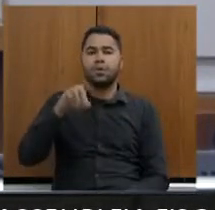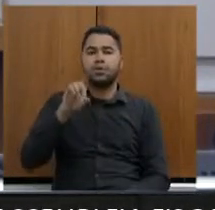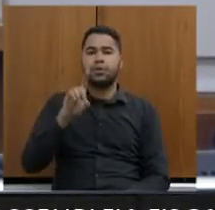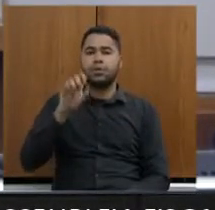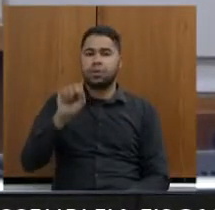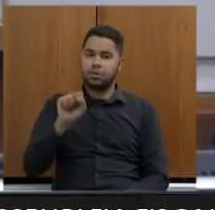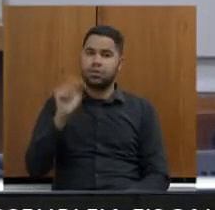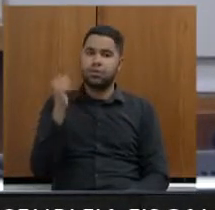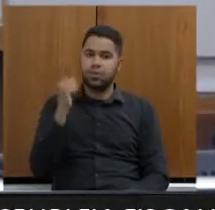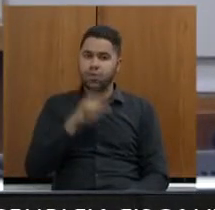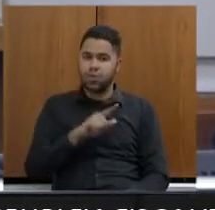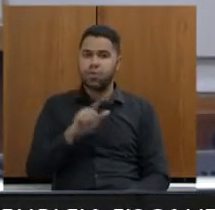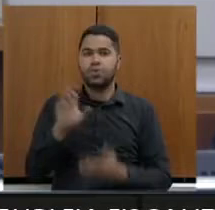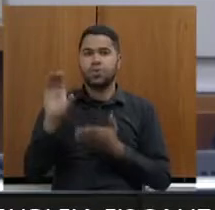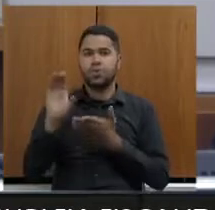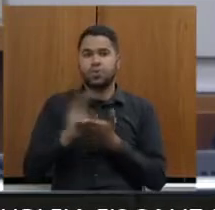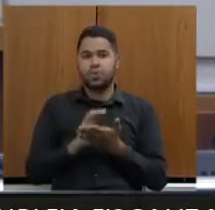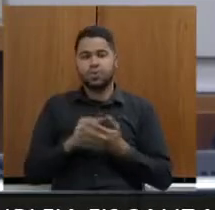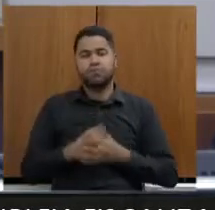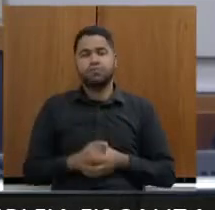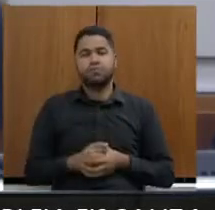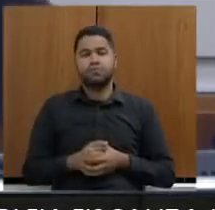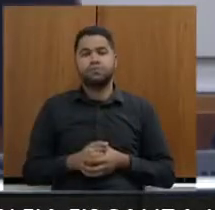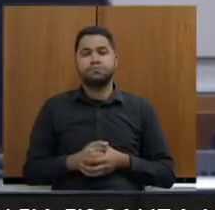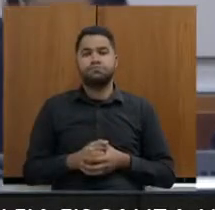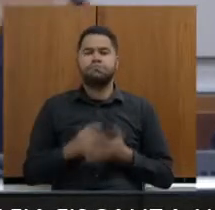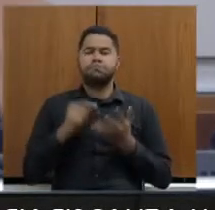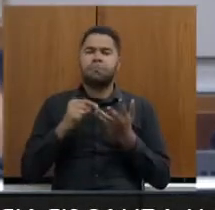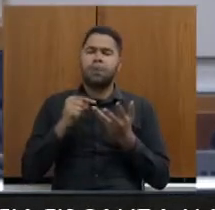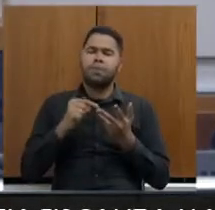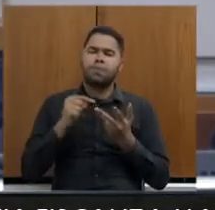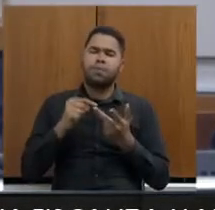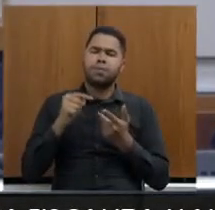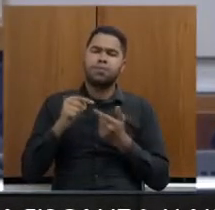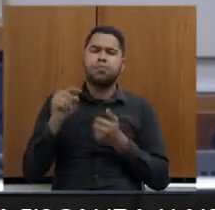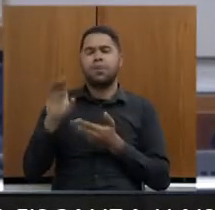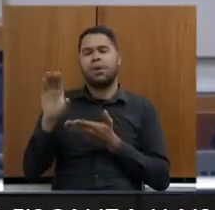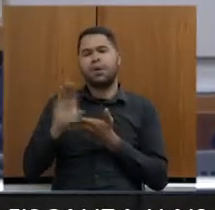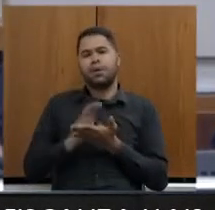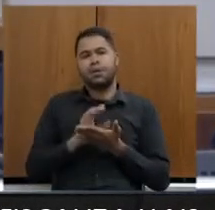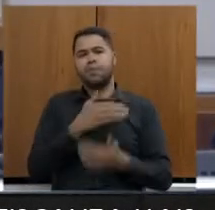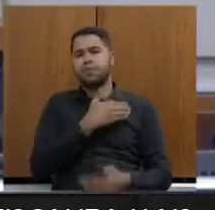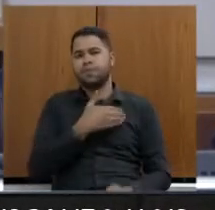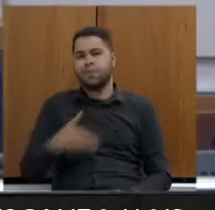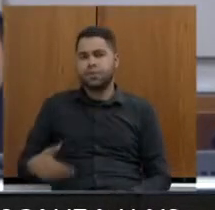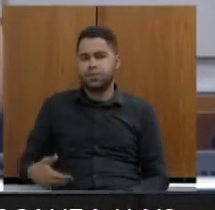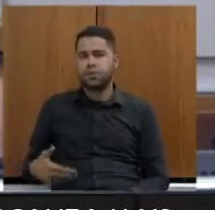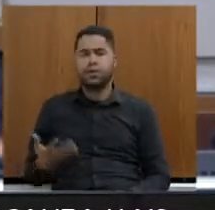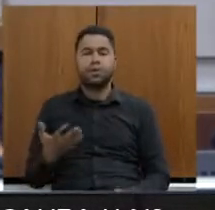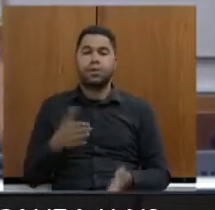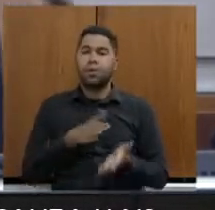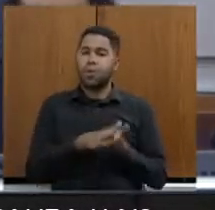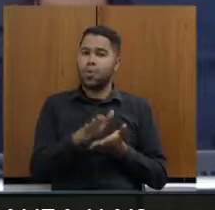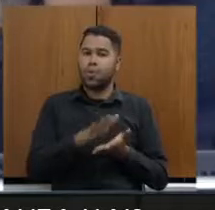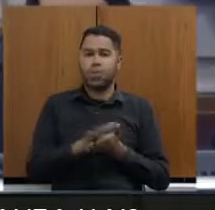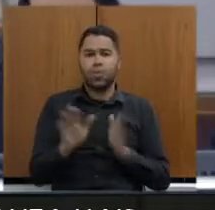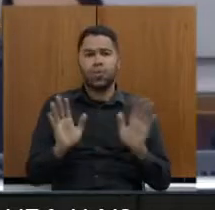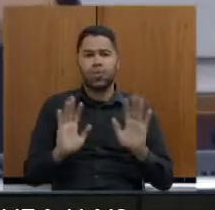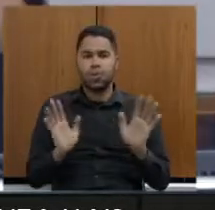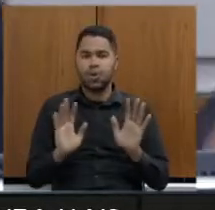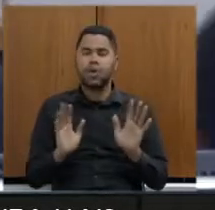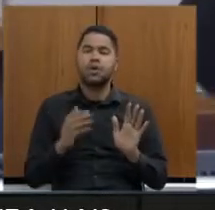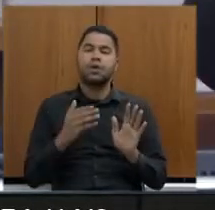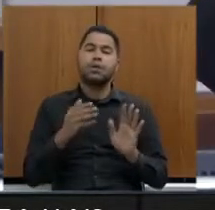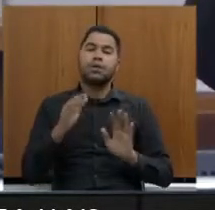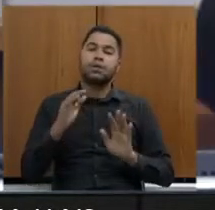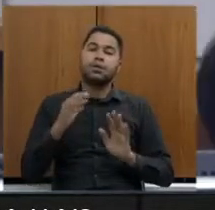conseguiu esses recursos. E aí, uma série de recursos que estavam espalhados pelo Estado, que não estavam sendo gastos, a Secretaria